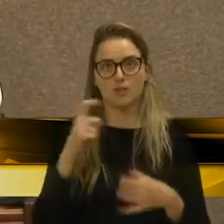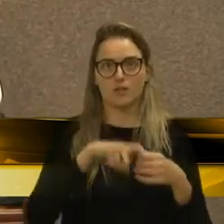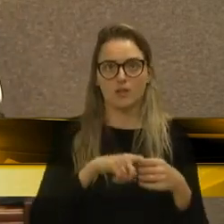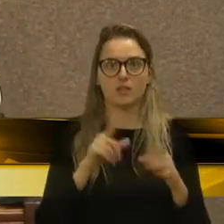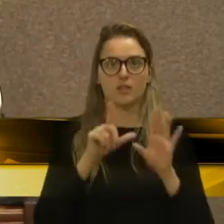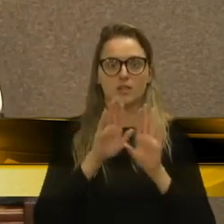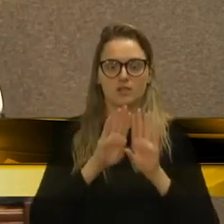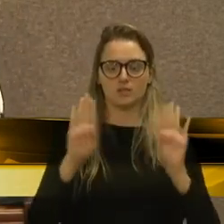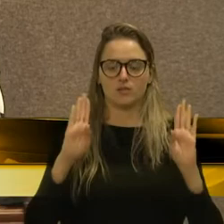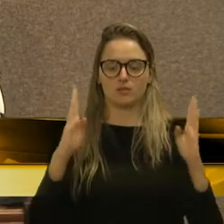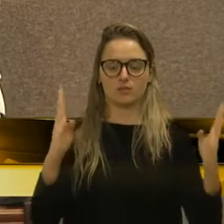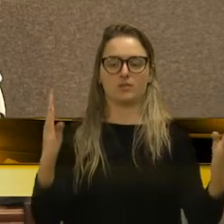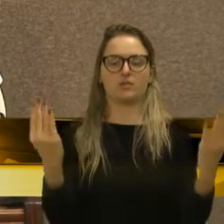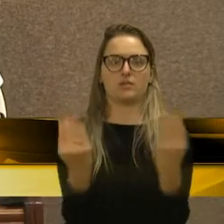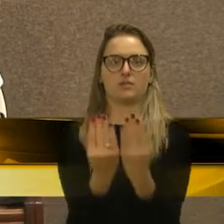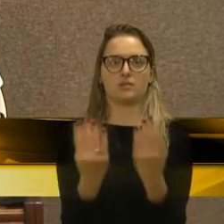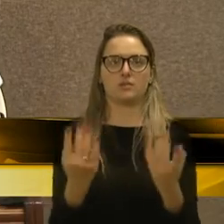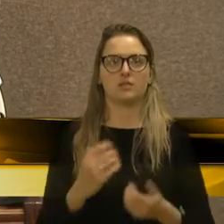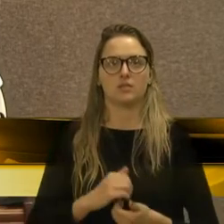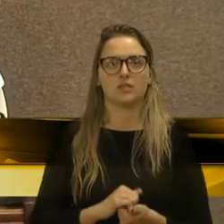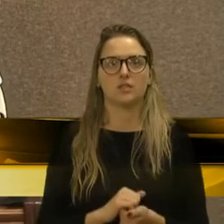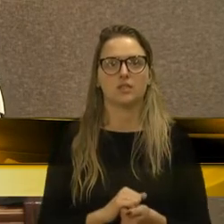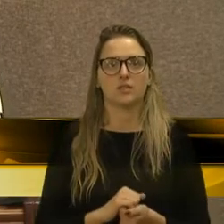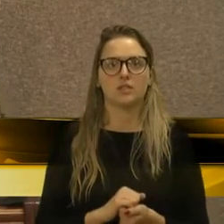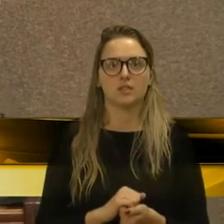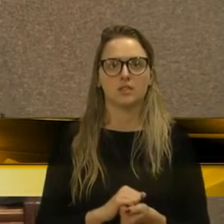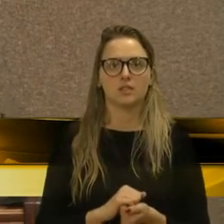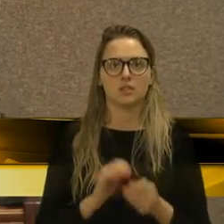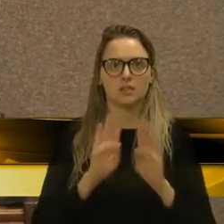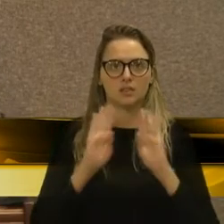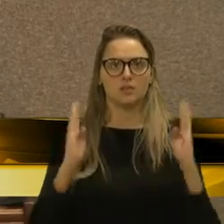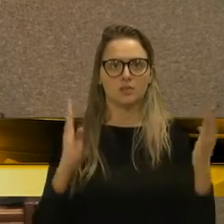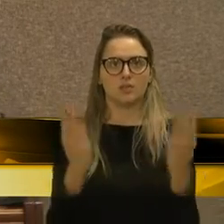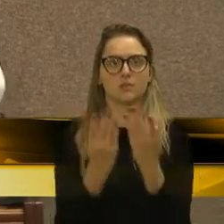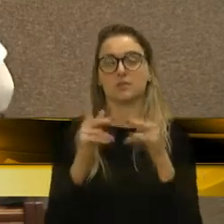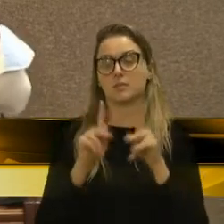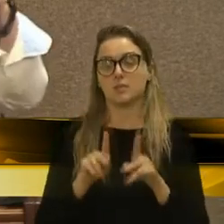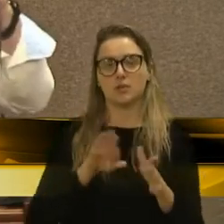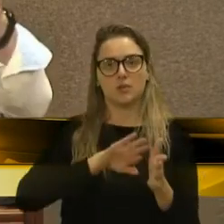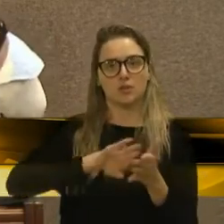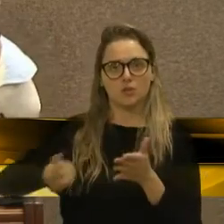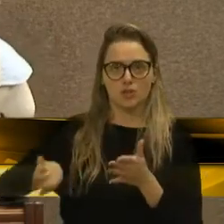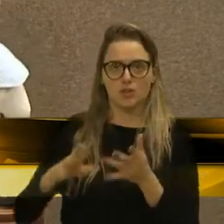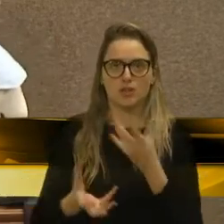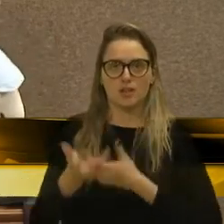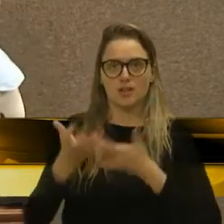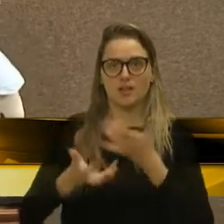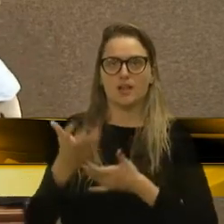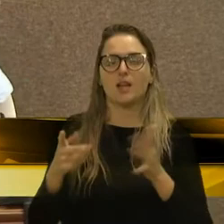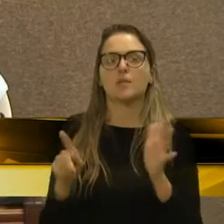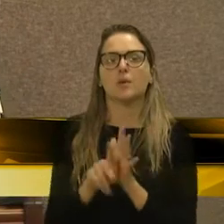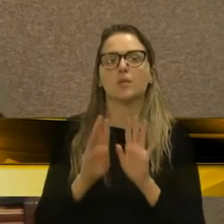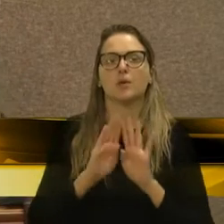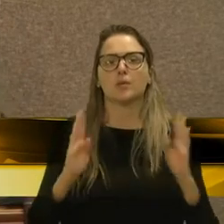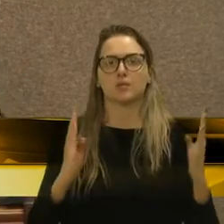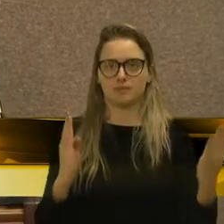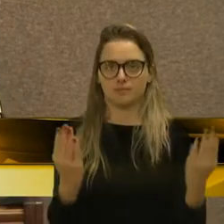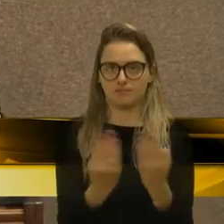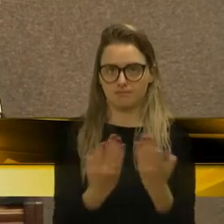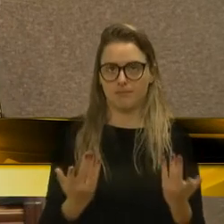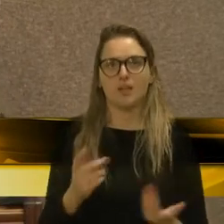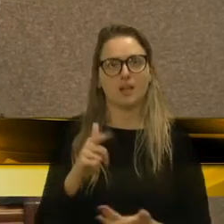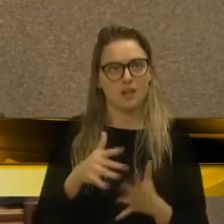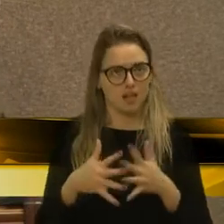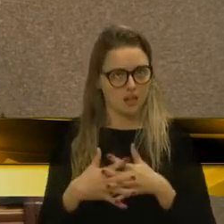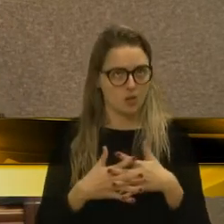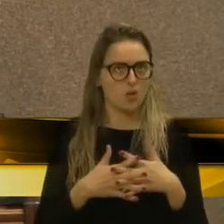colocado os... Tapumes. Tapumes. Tapumes. E o pessoal retira e queima os próprios tapumes que colocam lá. É bem